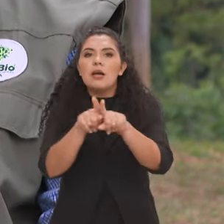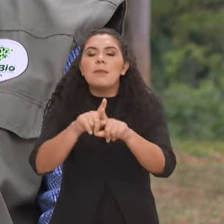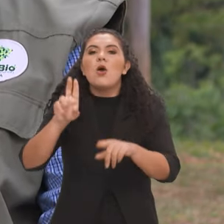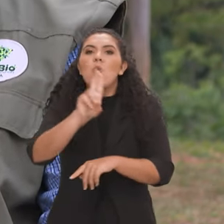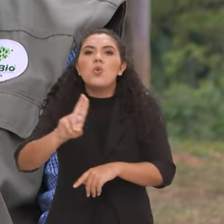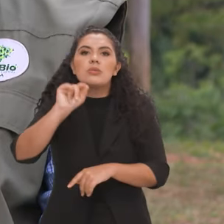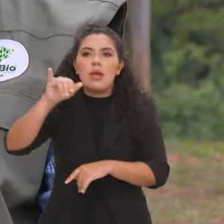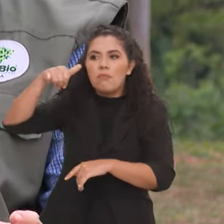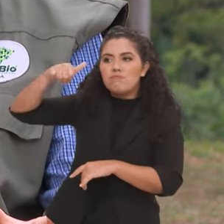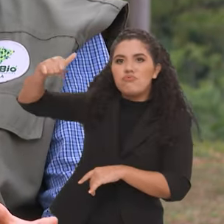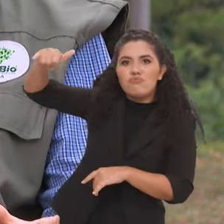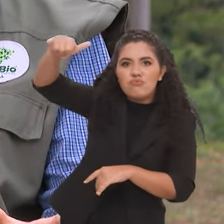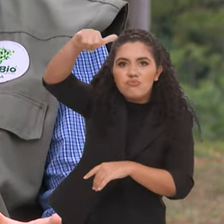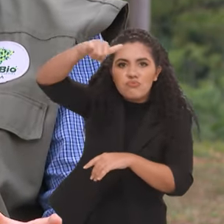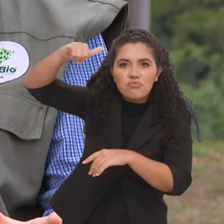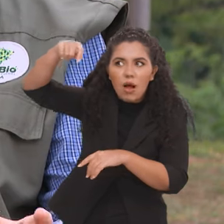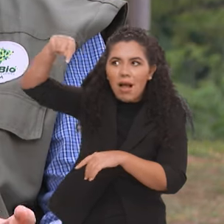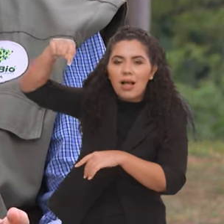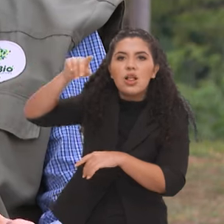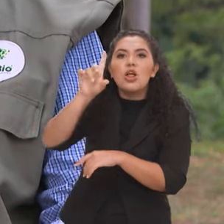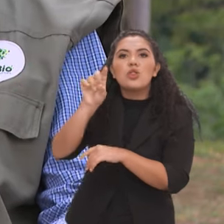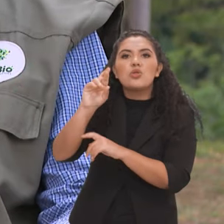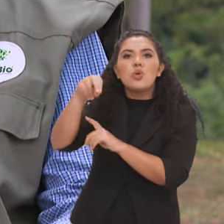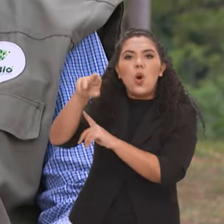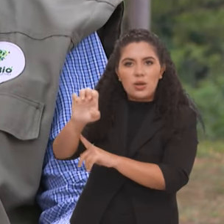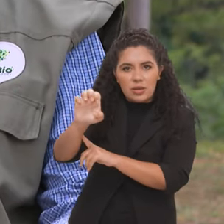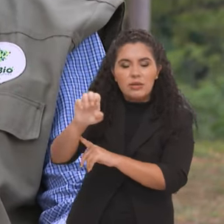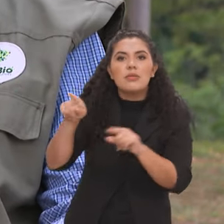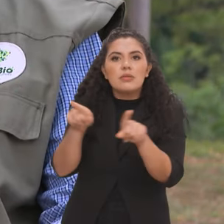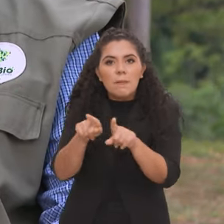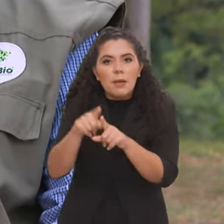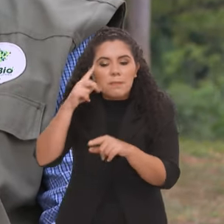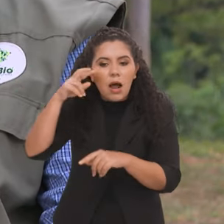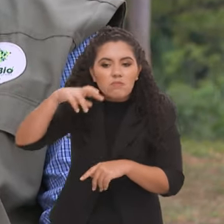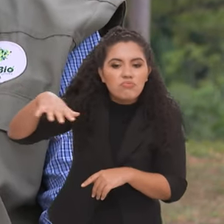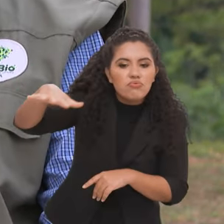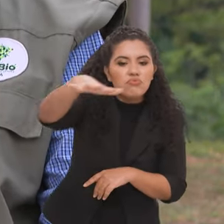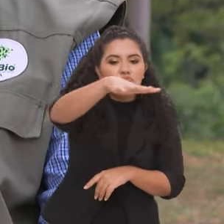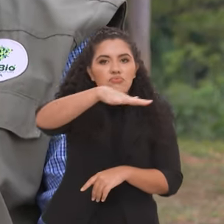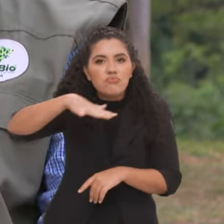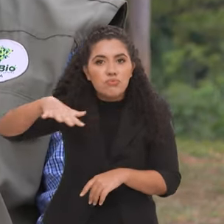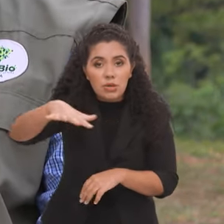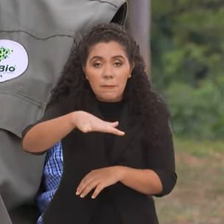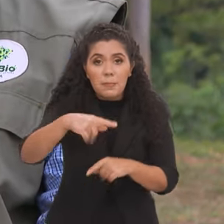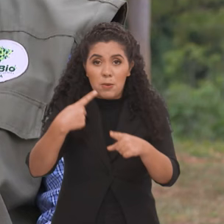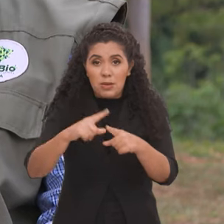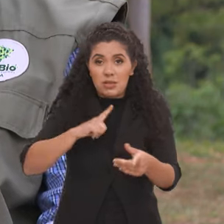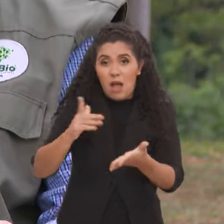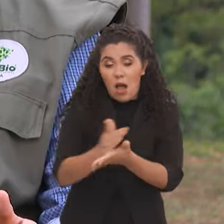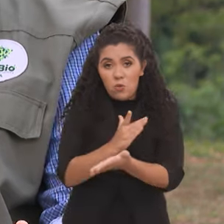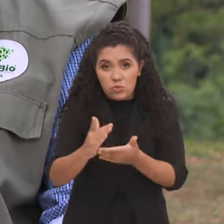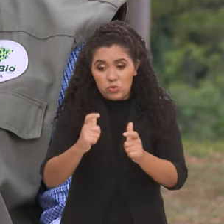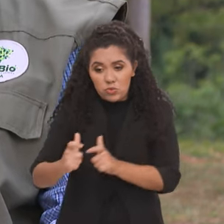em alguns lugares para fazer a fiscalização, mas também para fazer a chamada regularização fundiária, porque algumas áreas